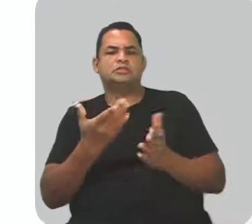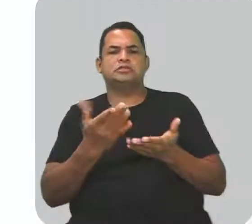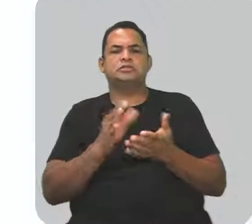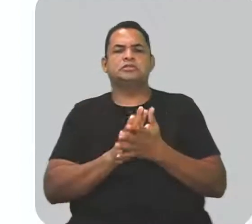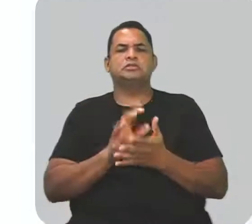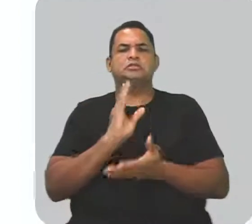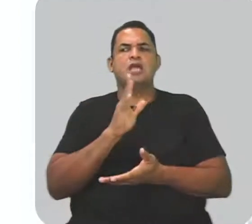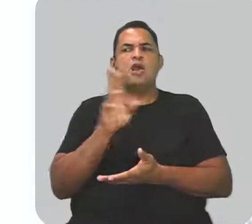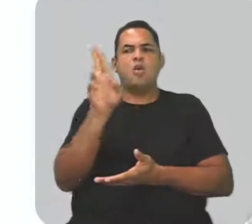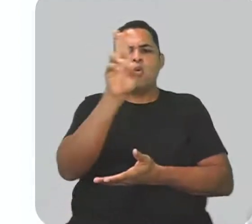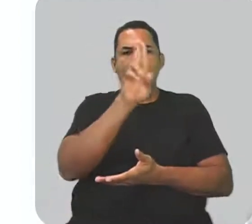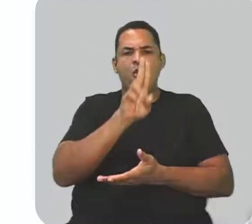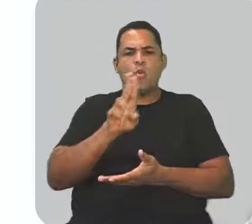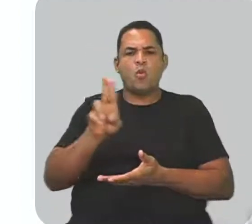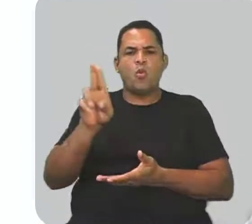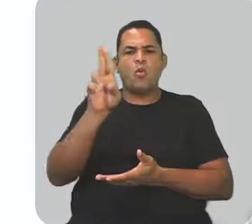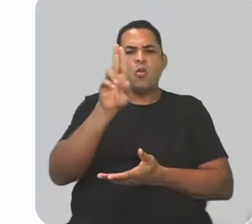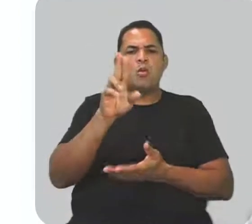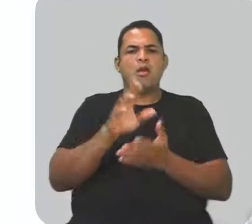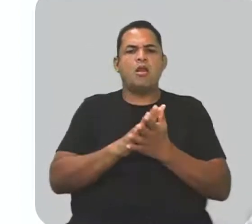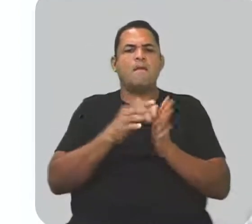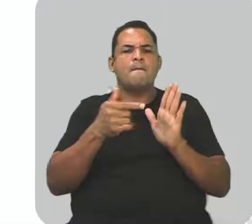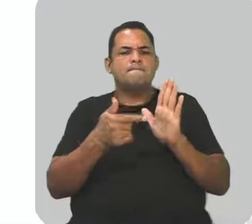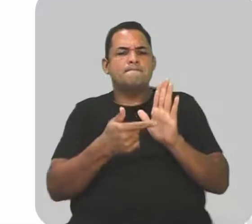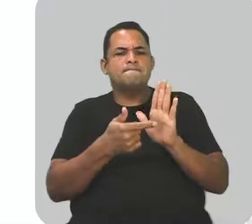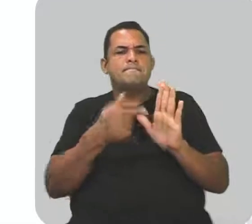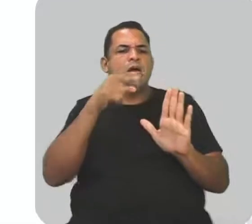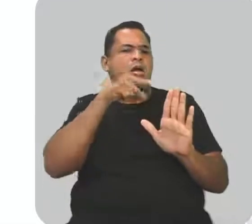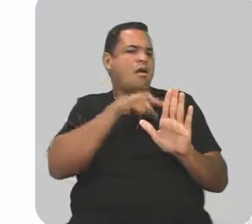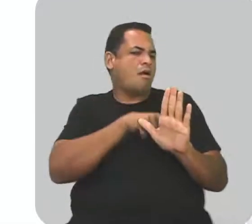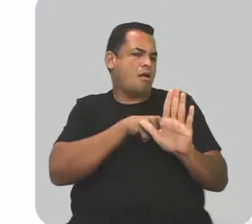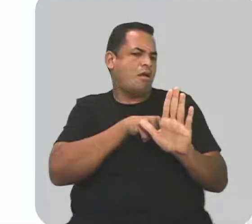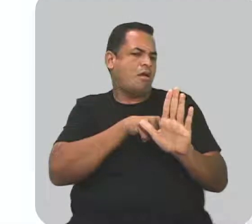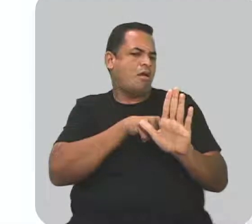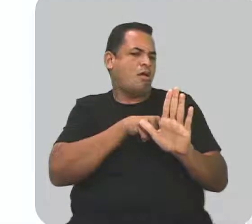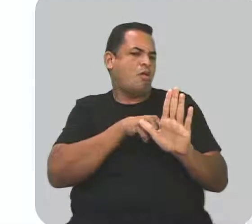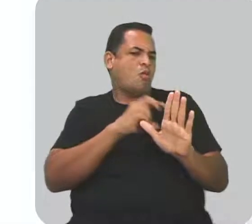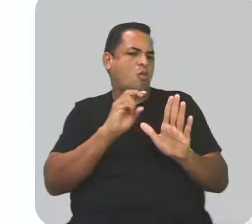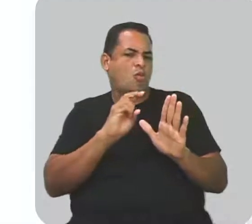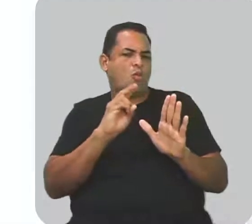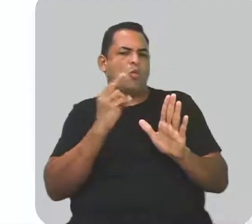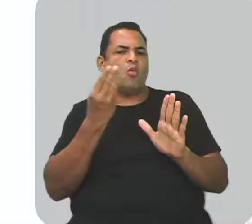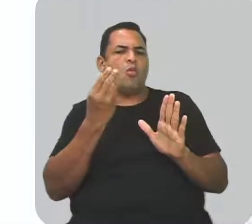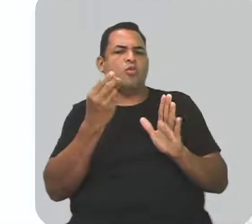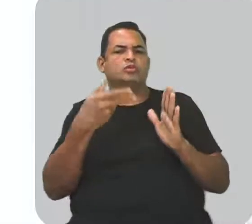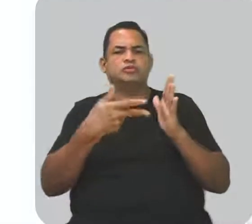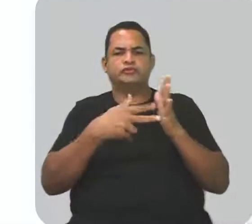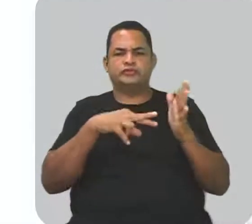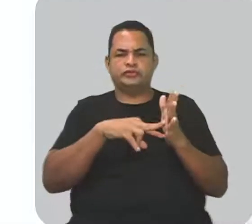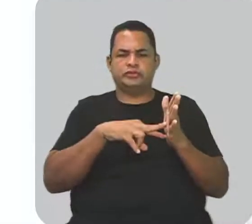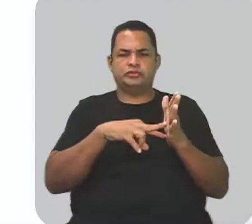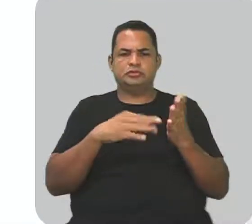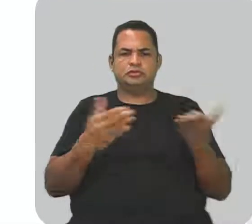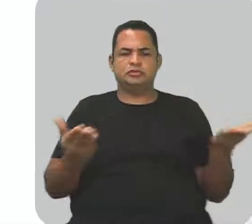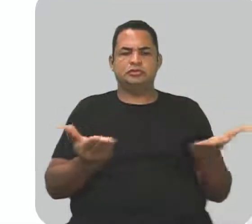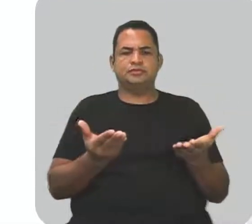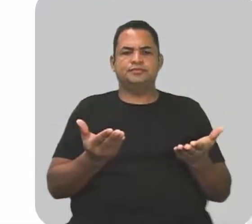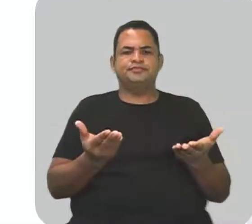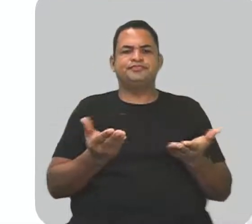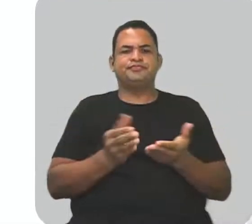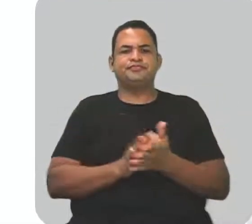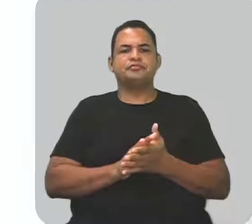já usa no sentido figurado, com outros significados, tá bom? Beleza, então nesse caso,